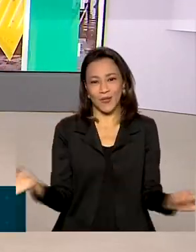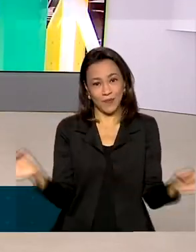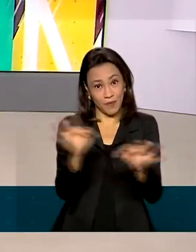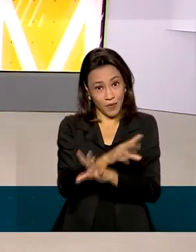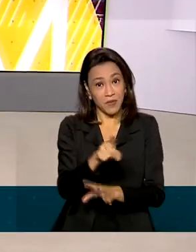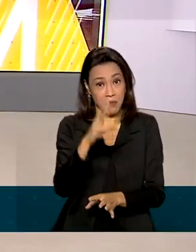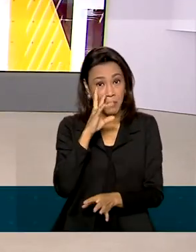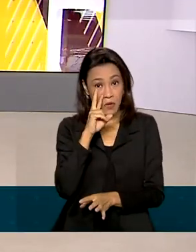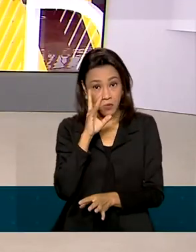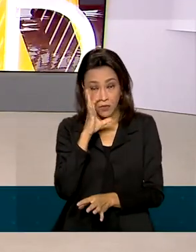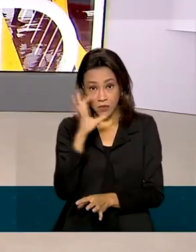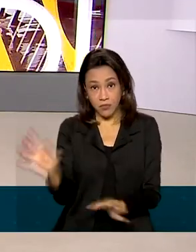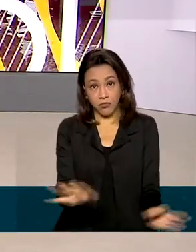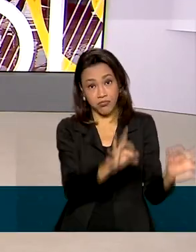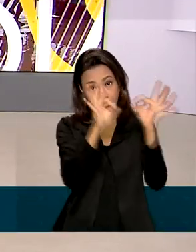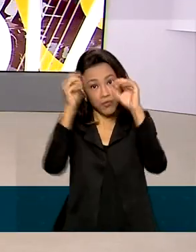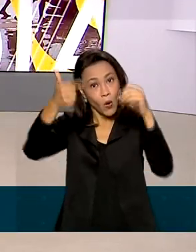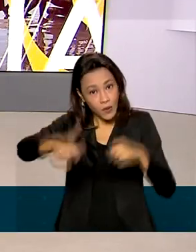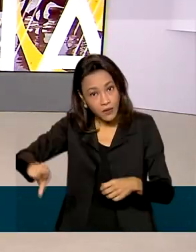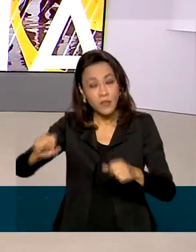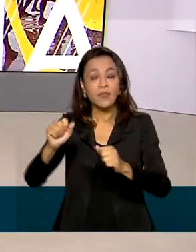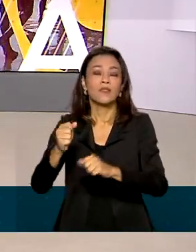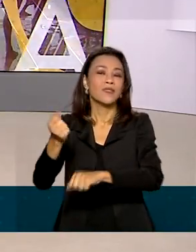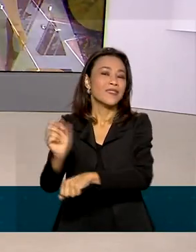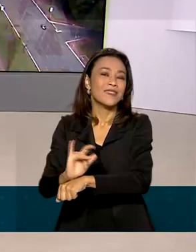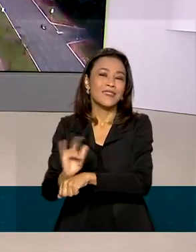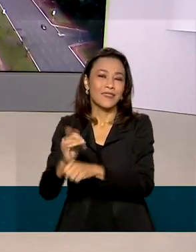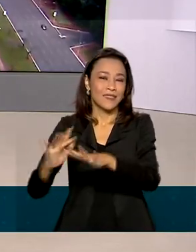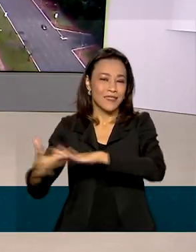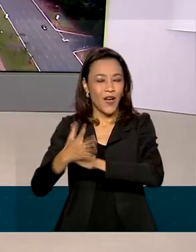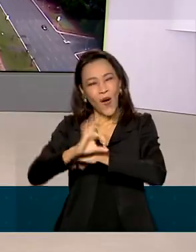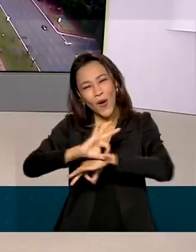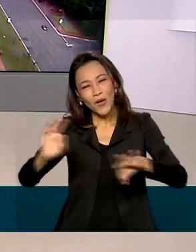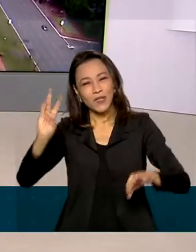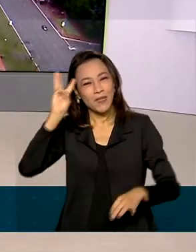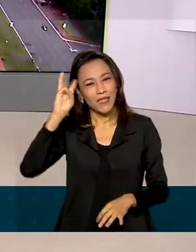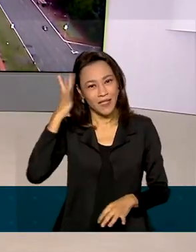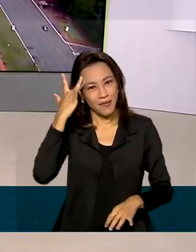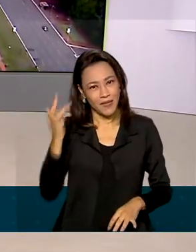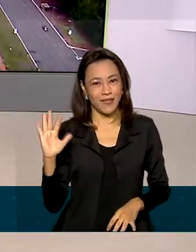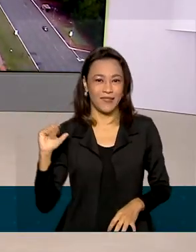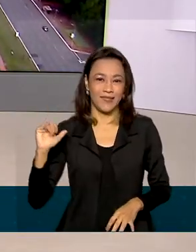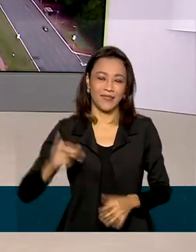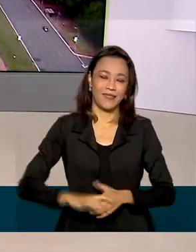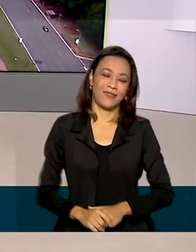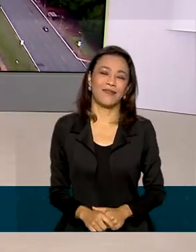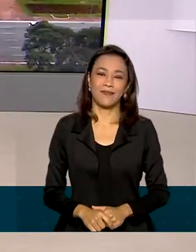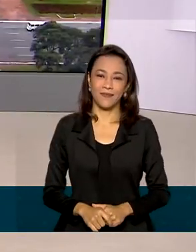Você pode rever as nossas reportagens nas redes sociais. Ótima terça-feira para você. Até amanhã. Tchau, tchau.